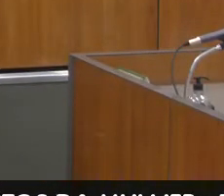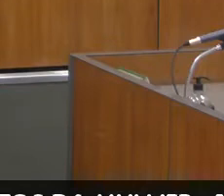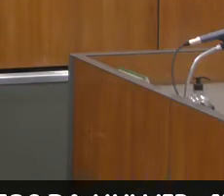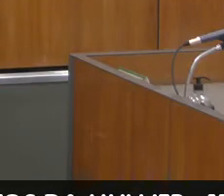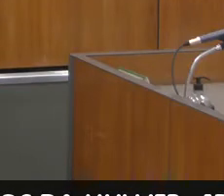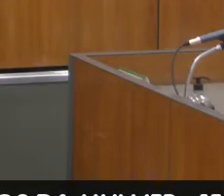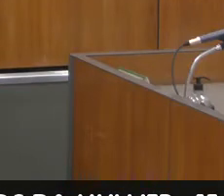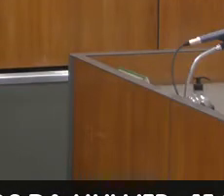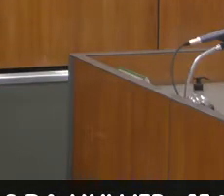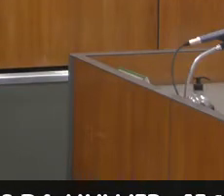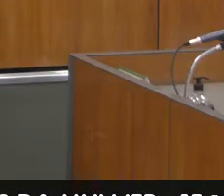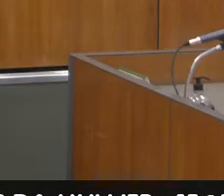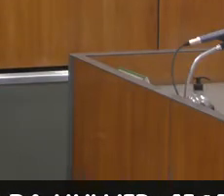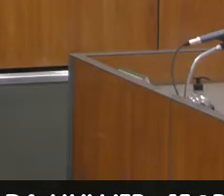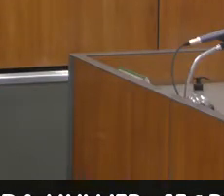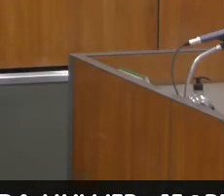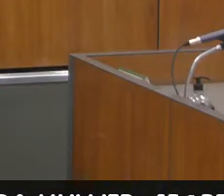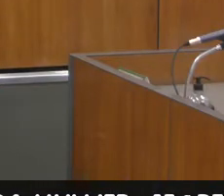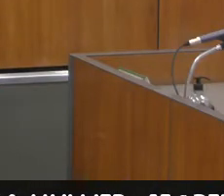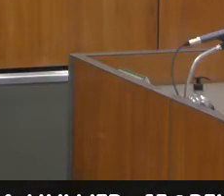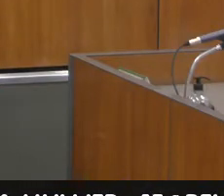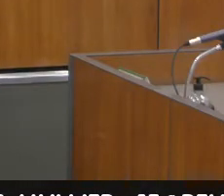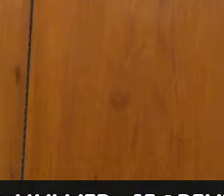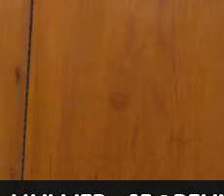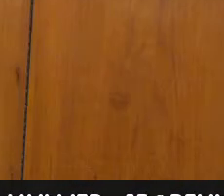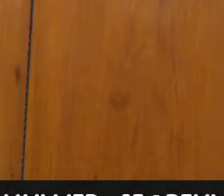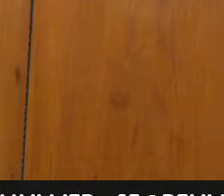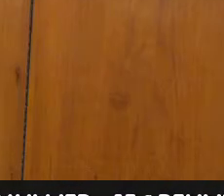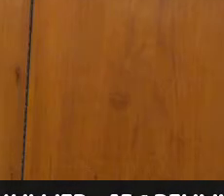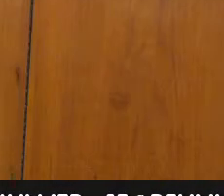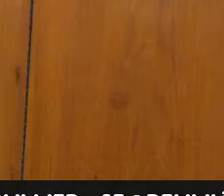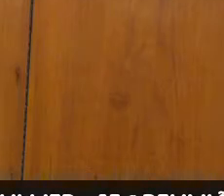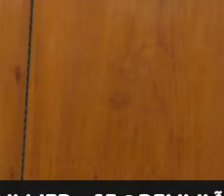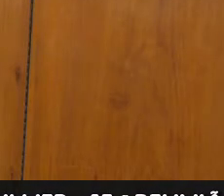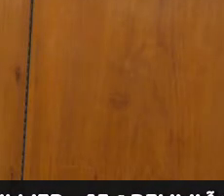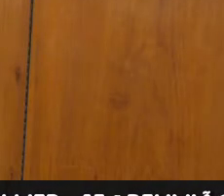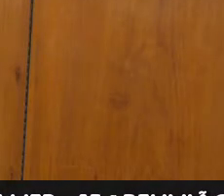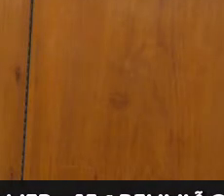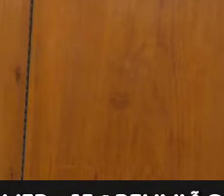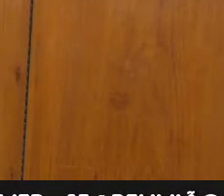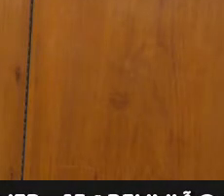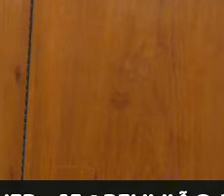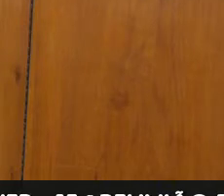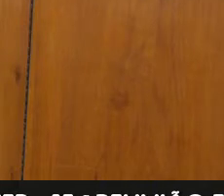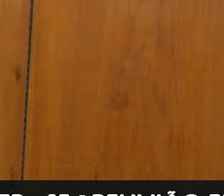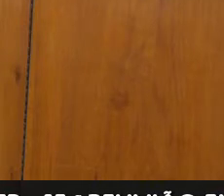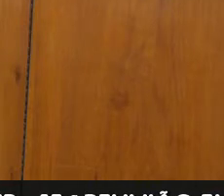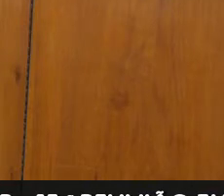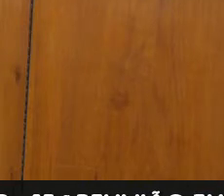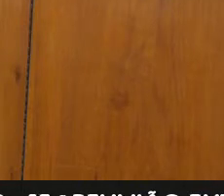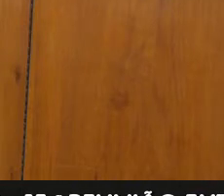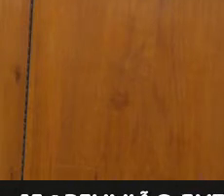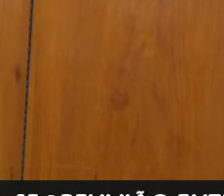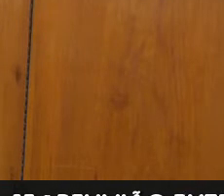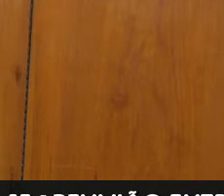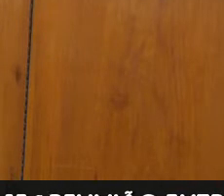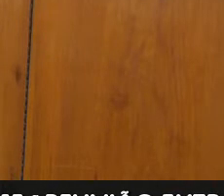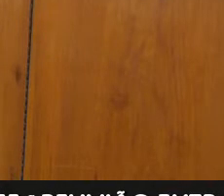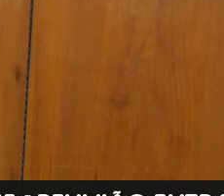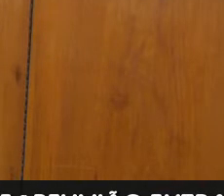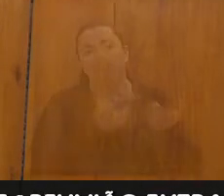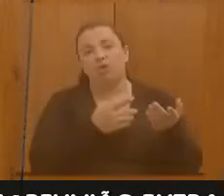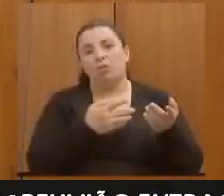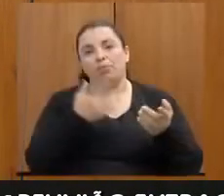principal desse debate, dessa reunião de convidados e do nosso trabalho no